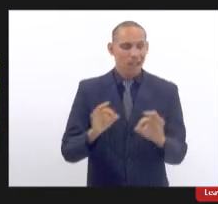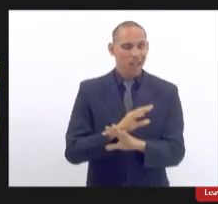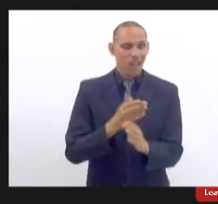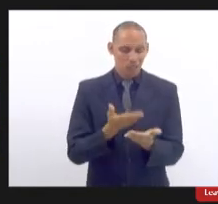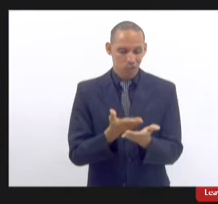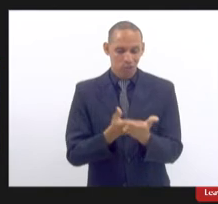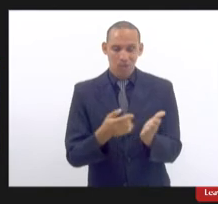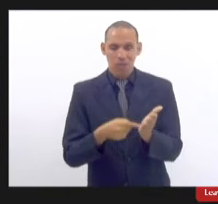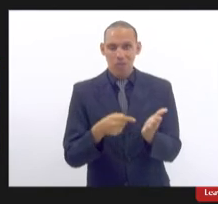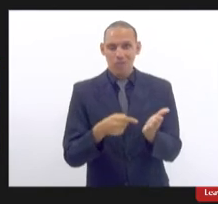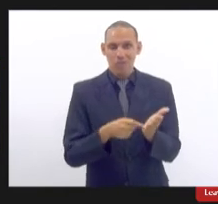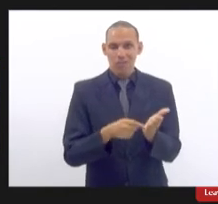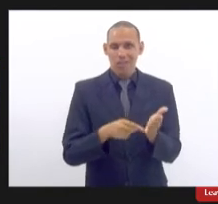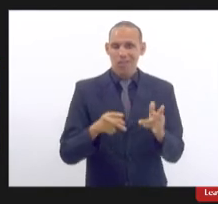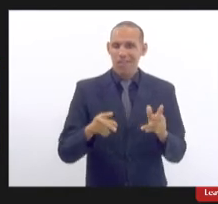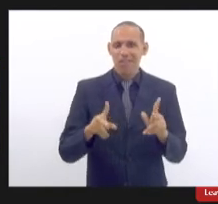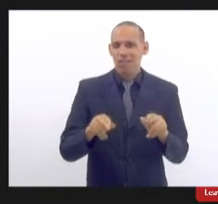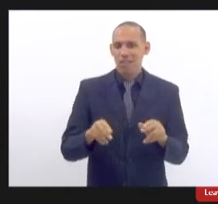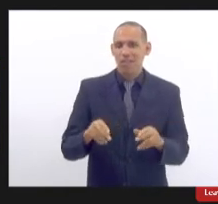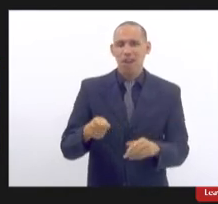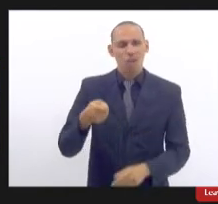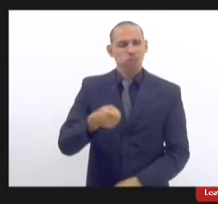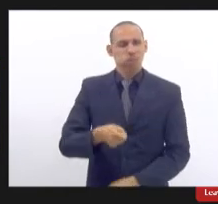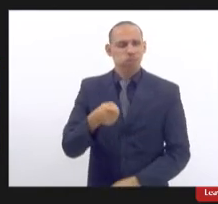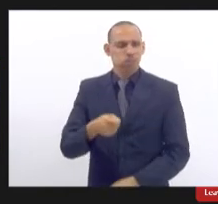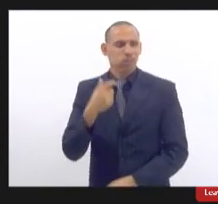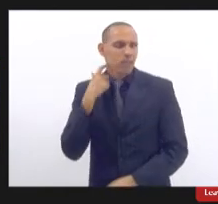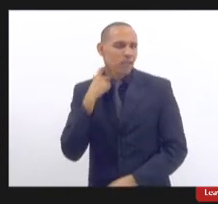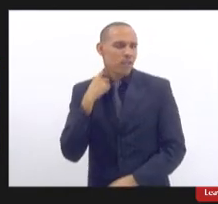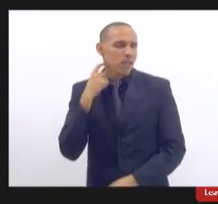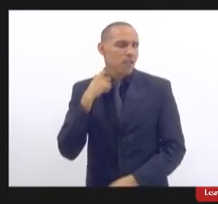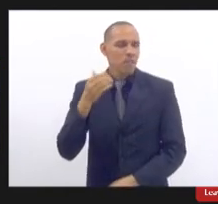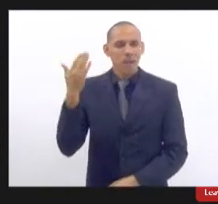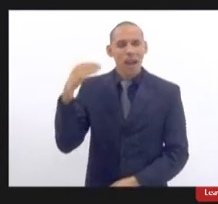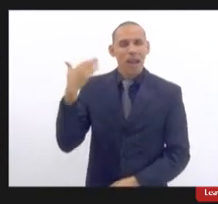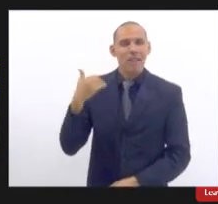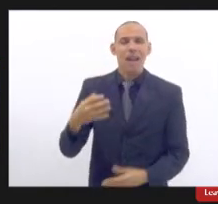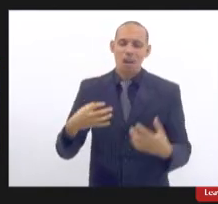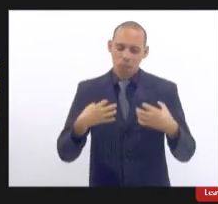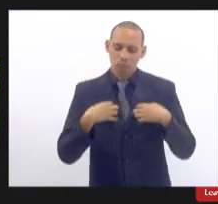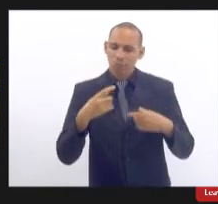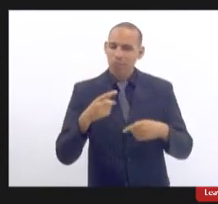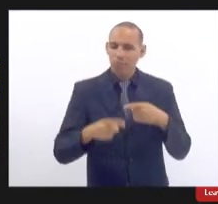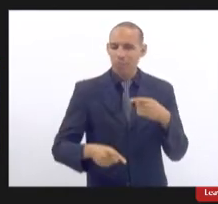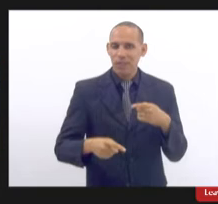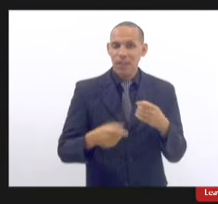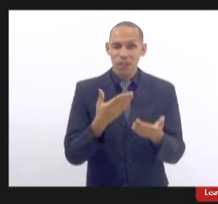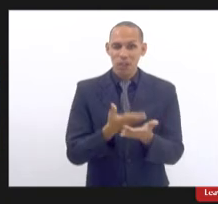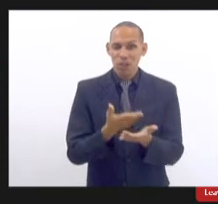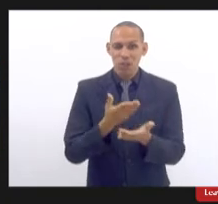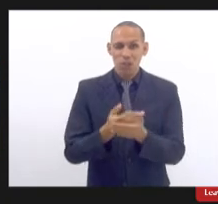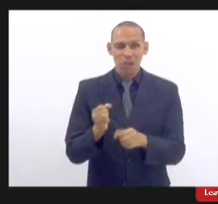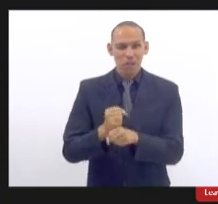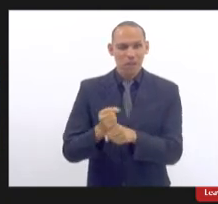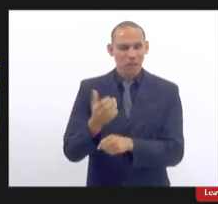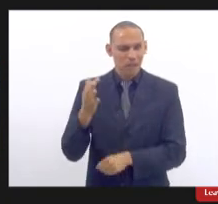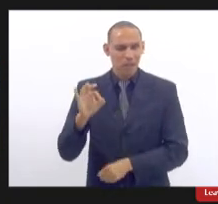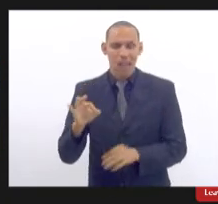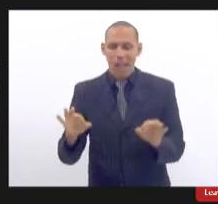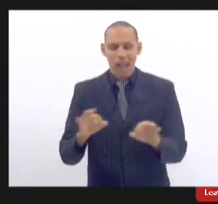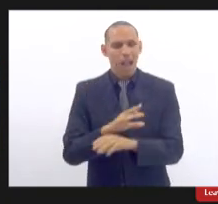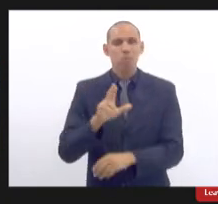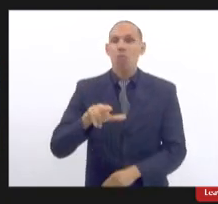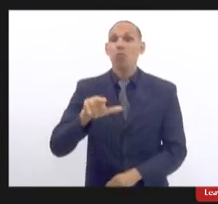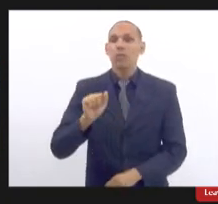assim como foi exigido quando o silicone foi proibido enfim aquele estudo de 10 anos nunca foi concluído